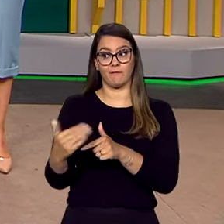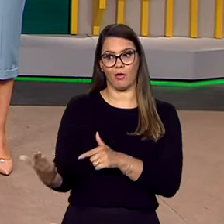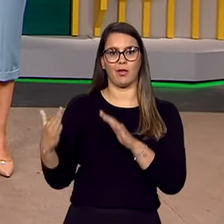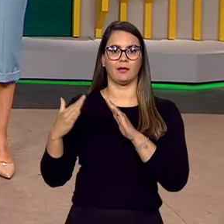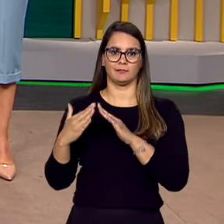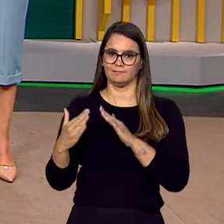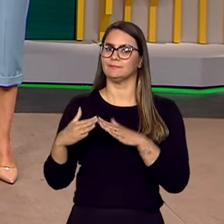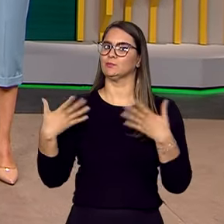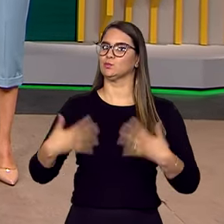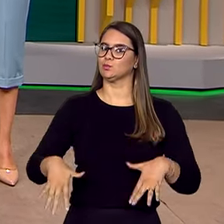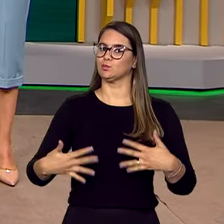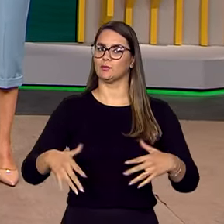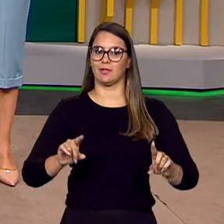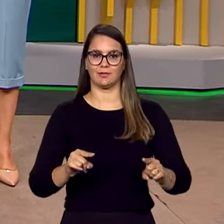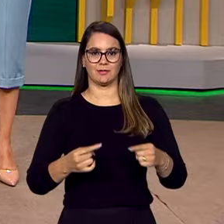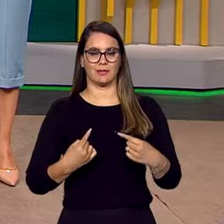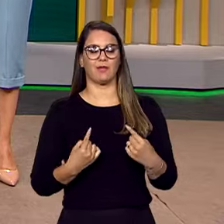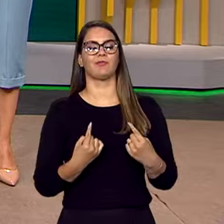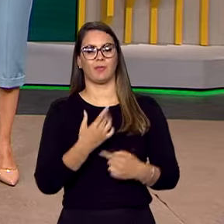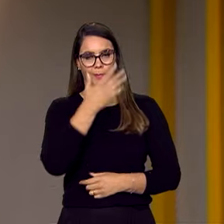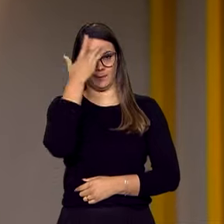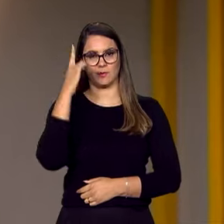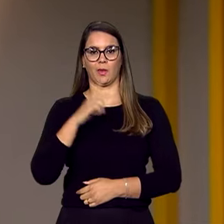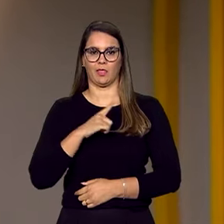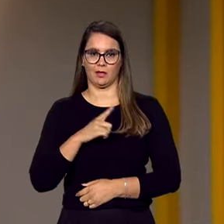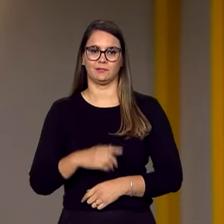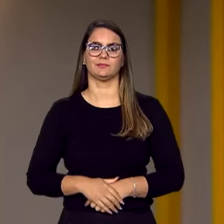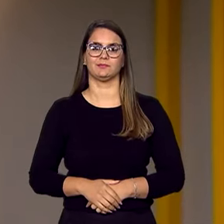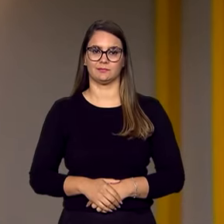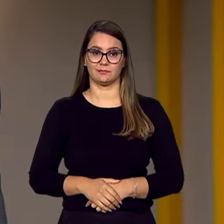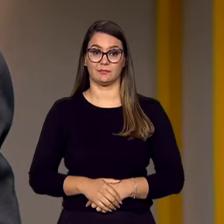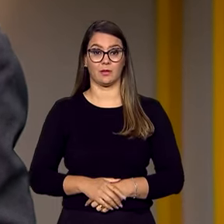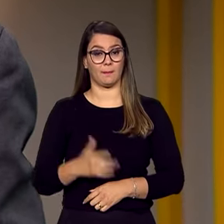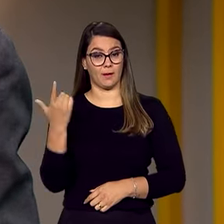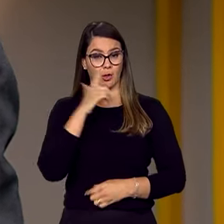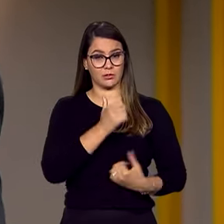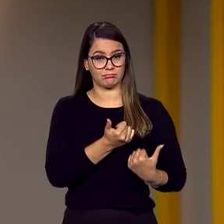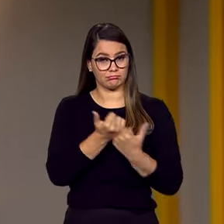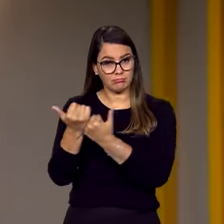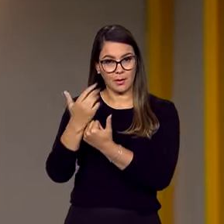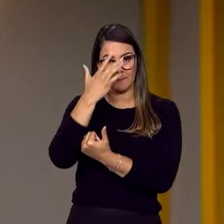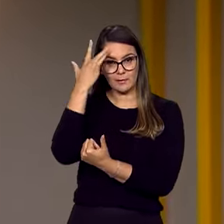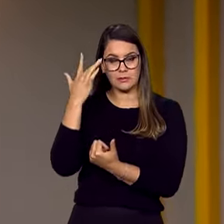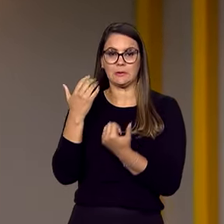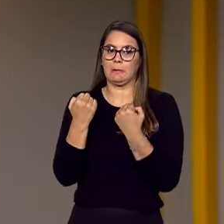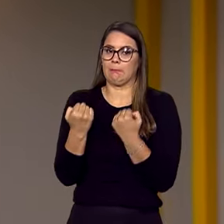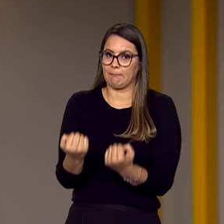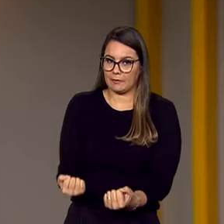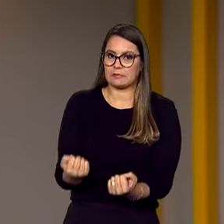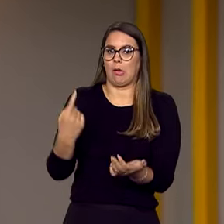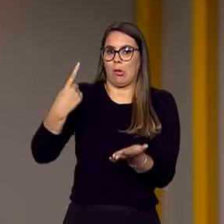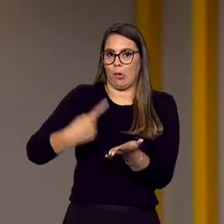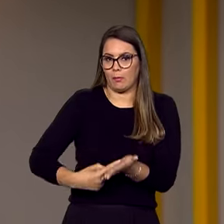casa. Esse é um desafio que muita gente enfrenta. É verdade. Para dar mais suporte a quem acaba se sobrecarregando com